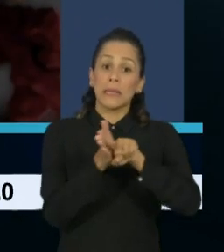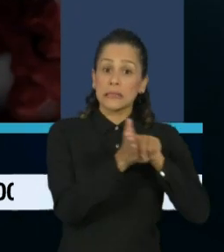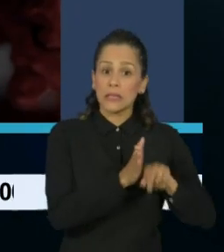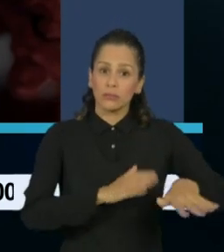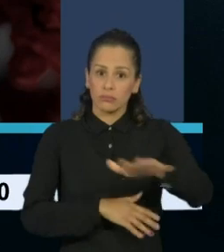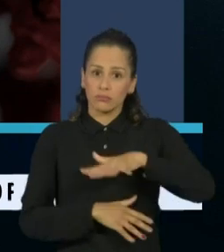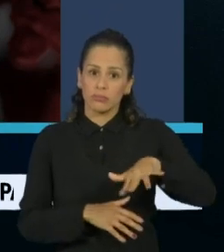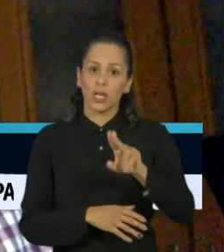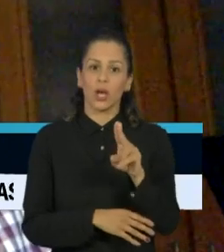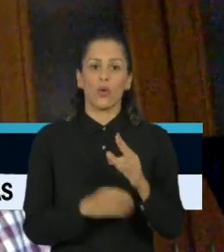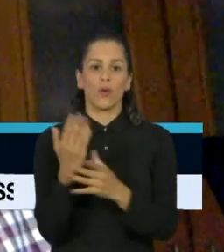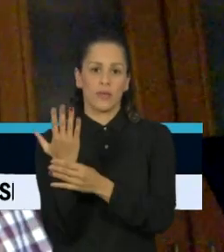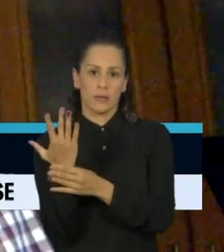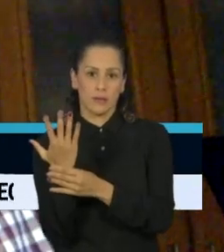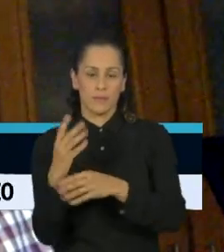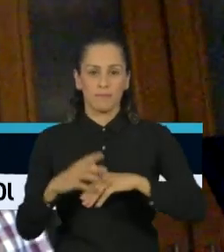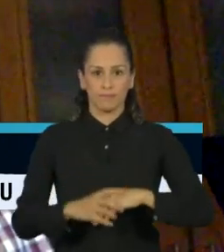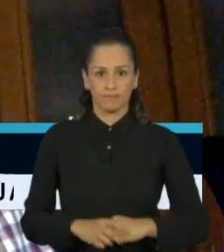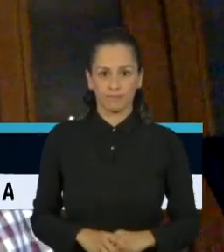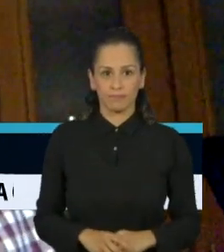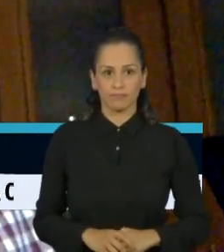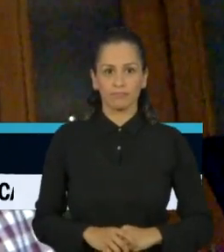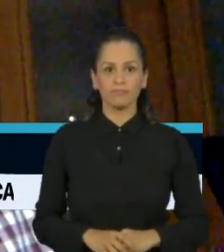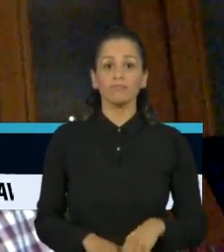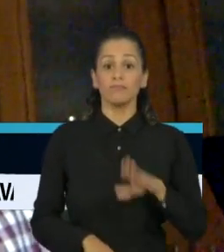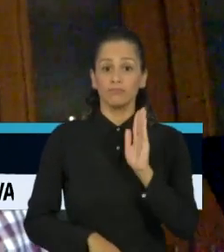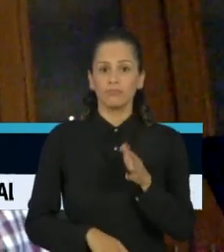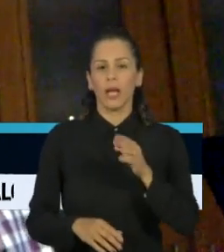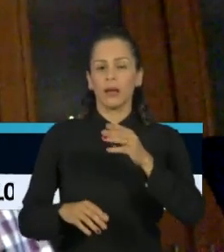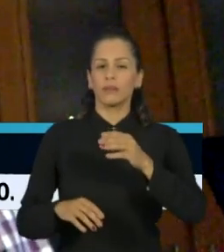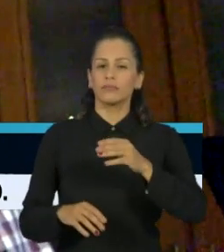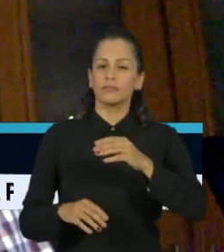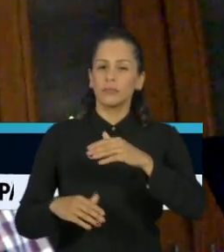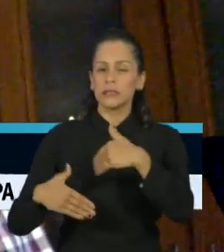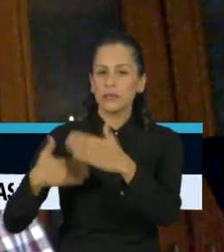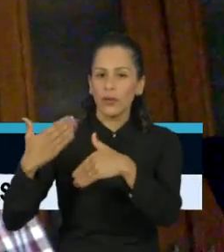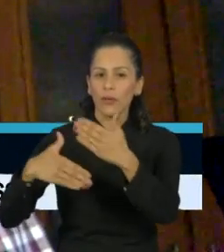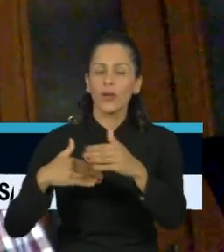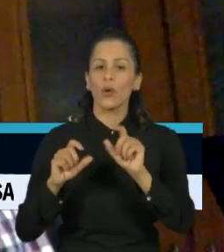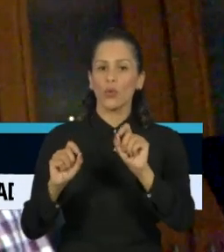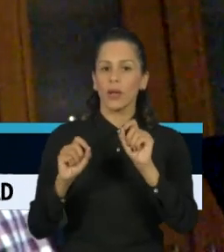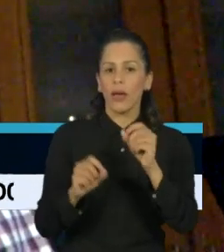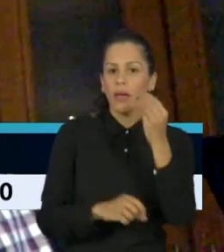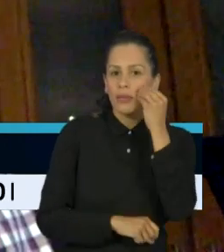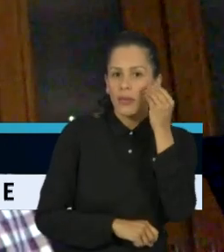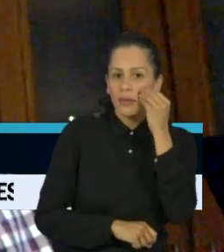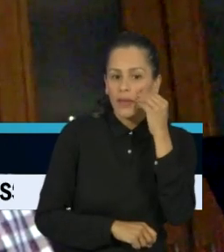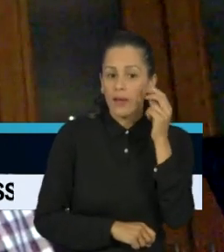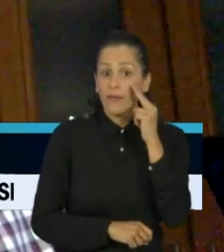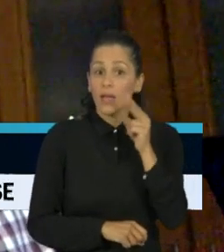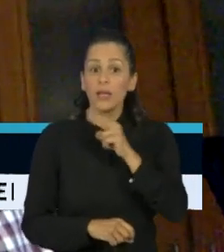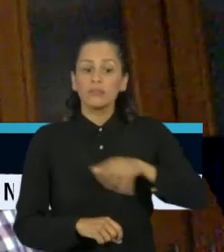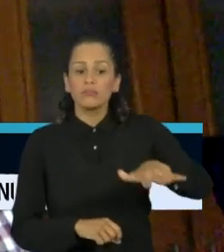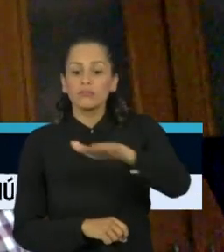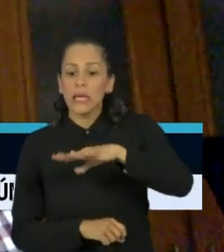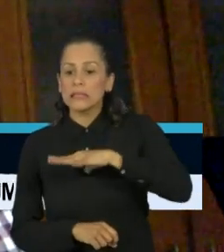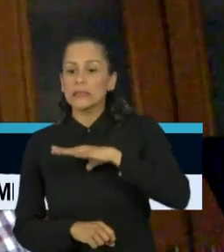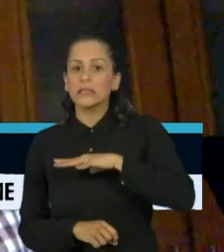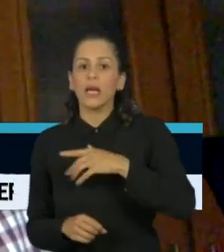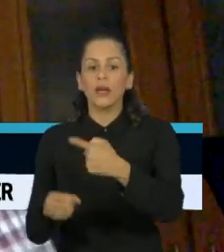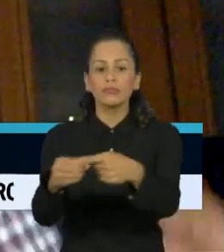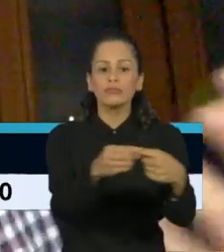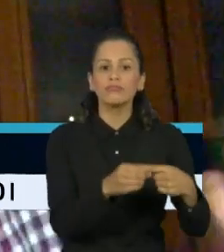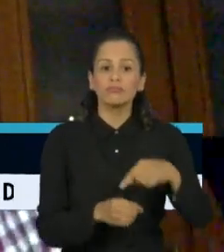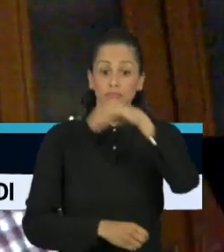do Sul. A primeira coisa que a gente tentou desenvolver lá atrás era tentar olhar para as cidades do Brasil e tentar